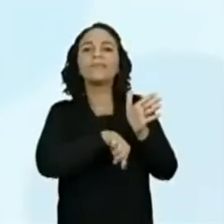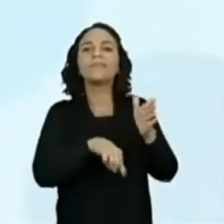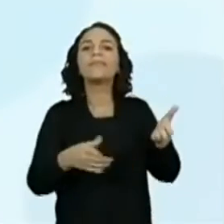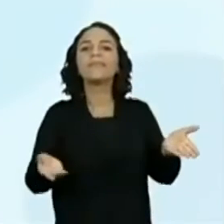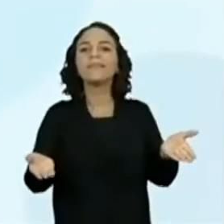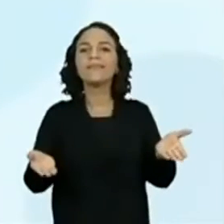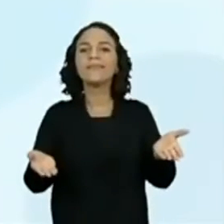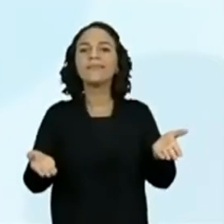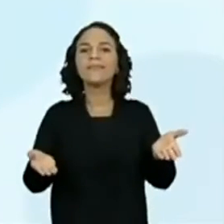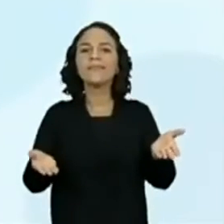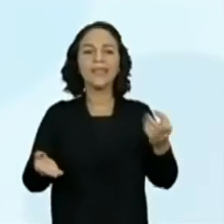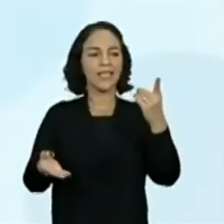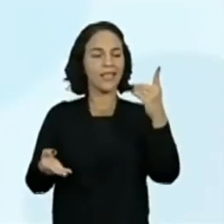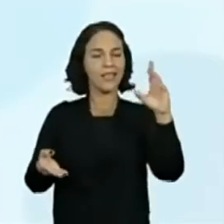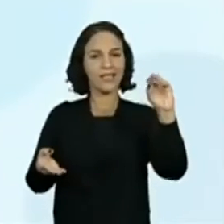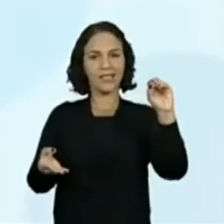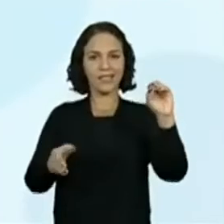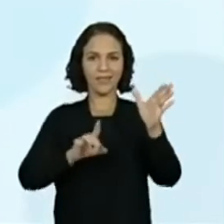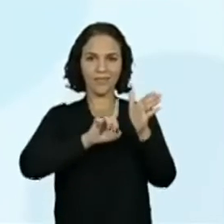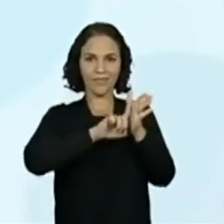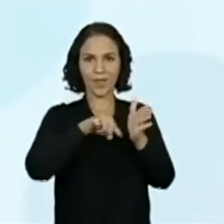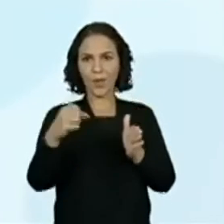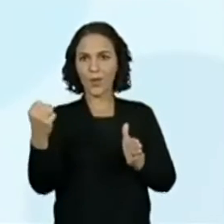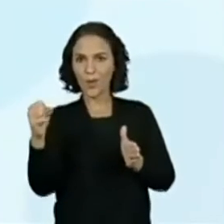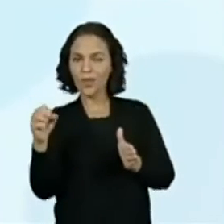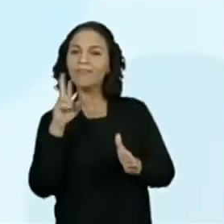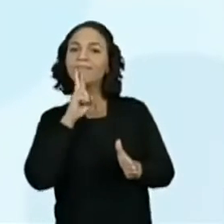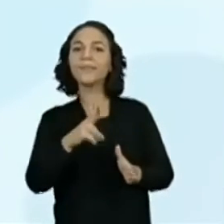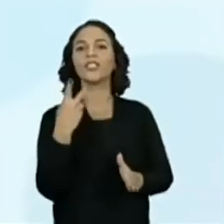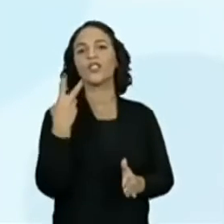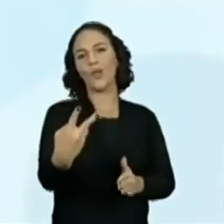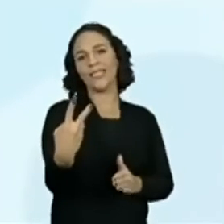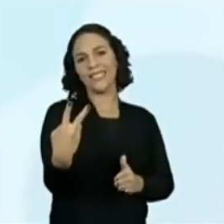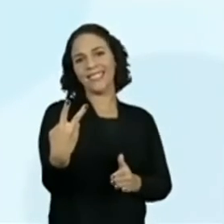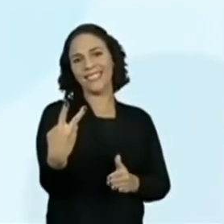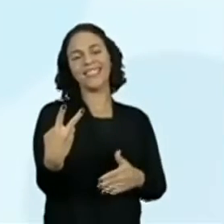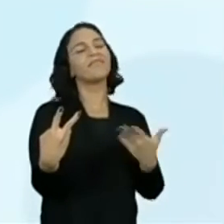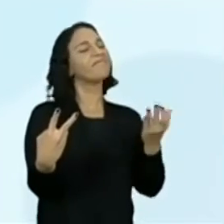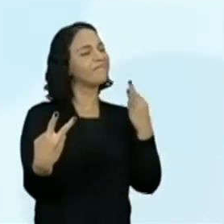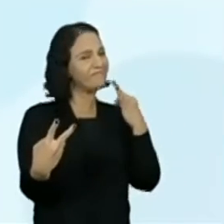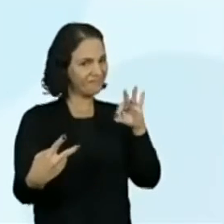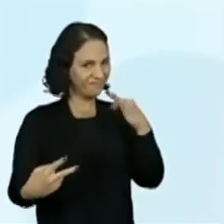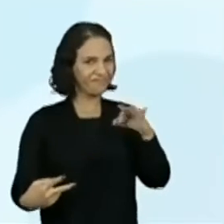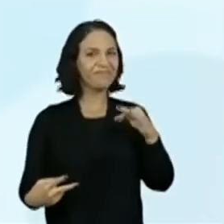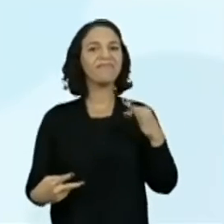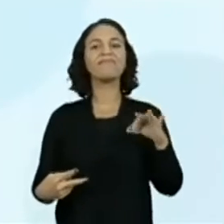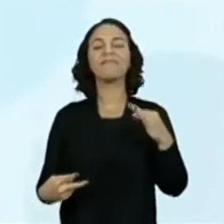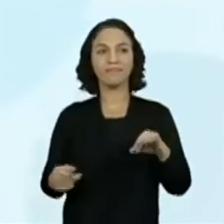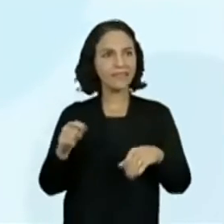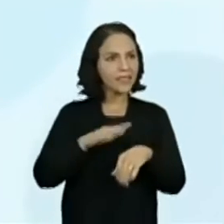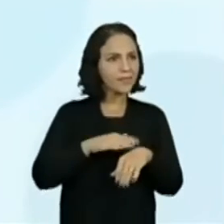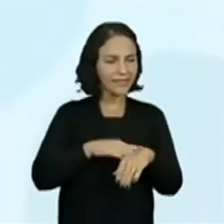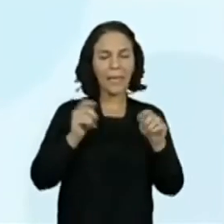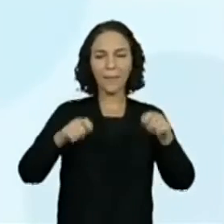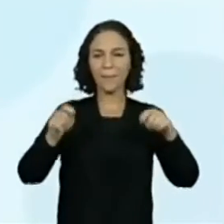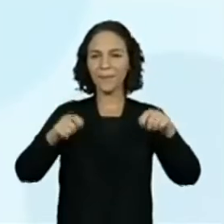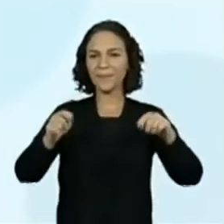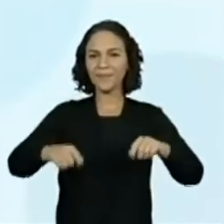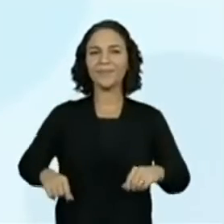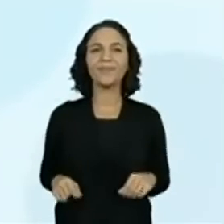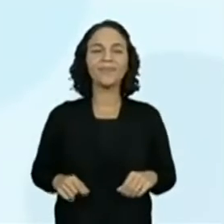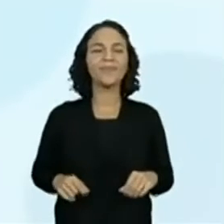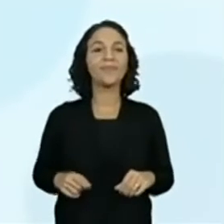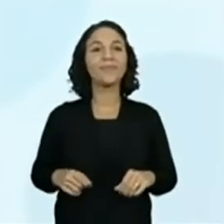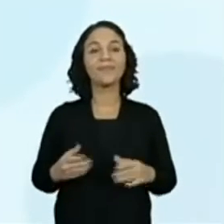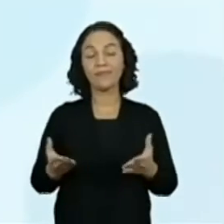mesmo. Duas a mais, não é isso? Vamos para mais uma imagem rapidinha? tempo, Sim, dá sim. Então,